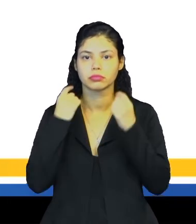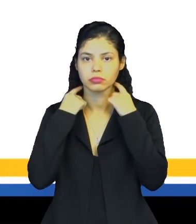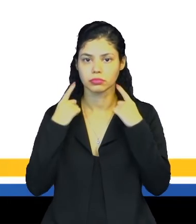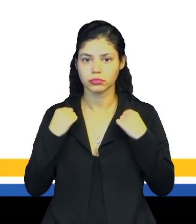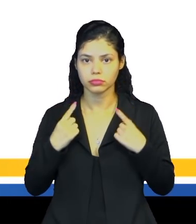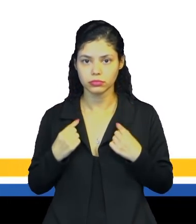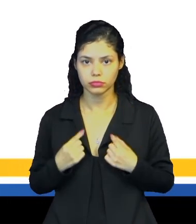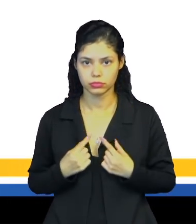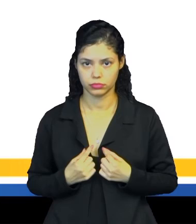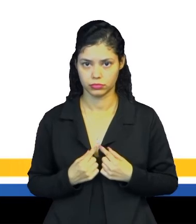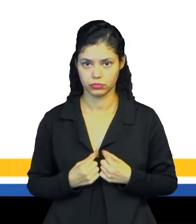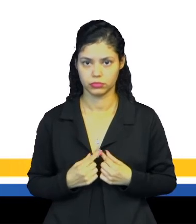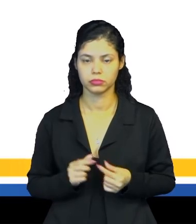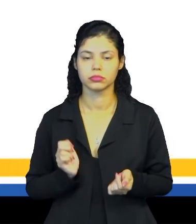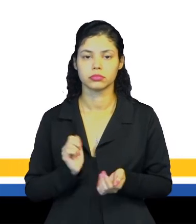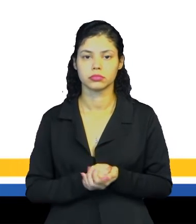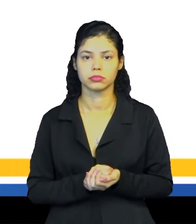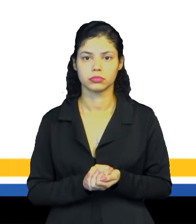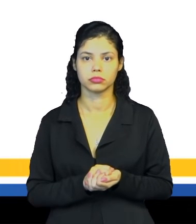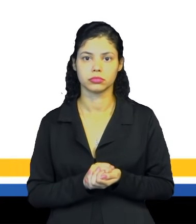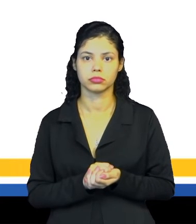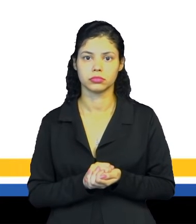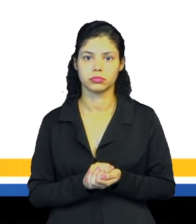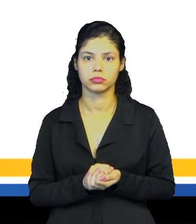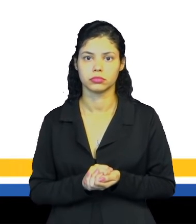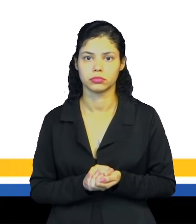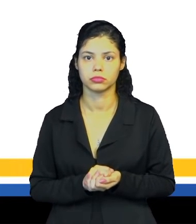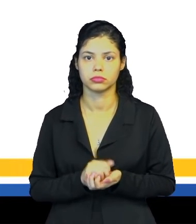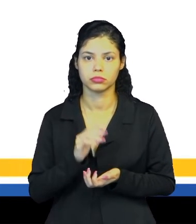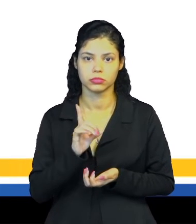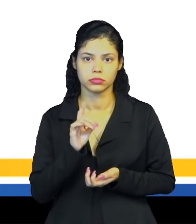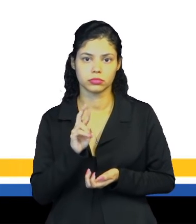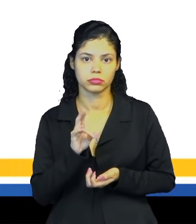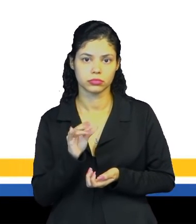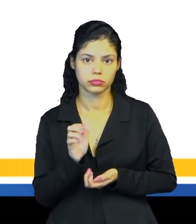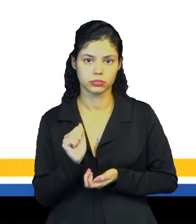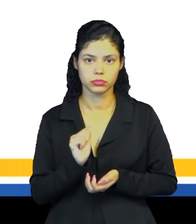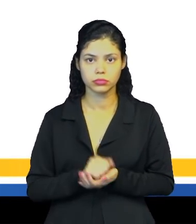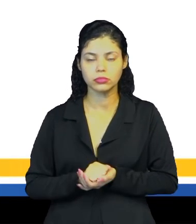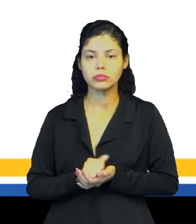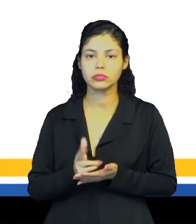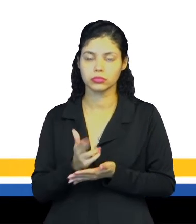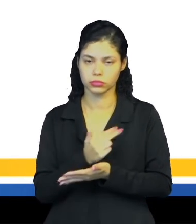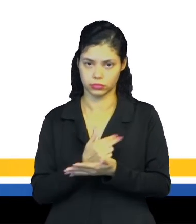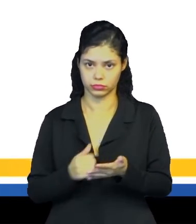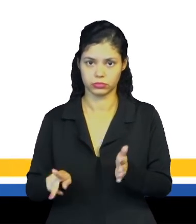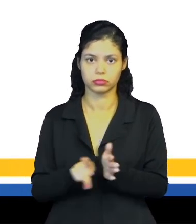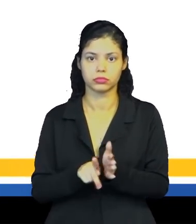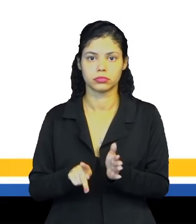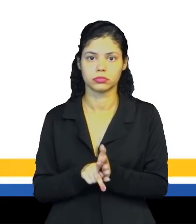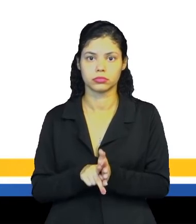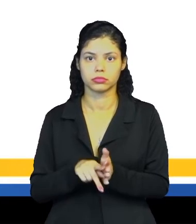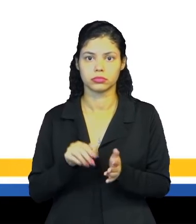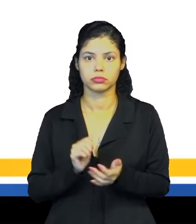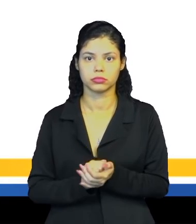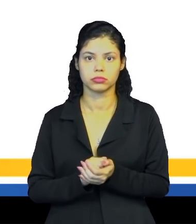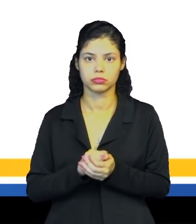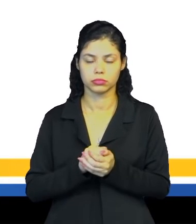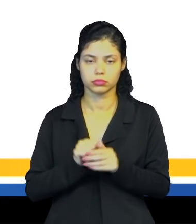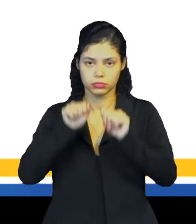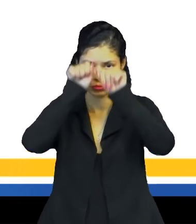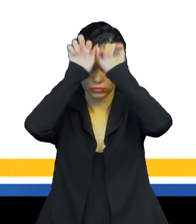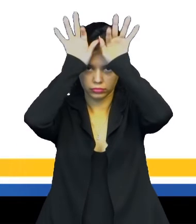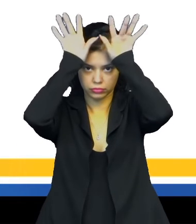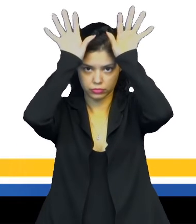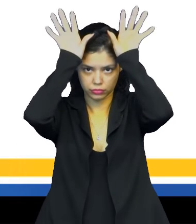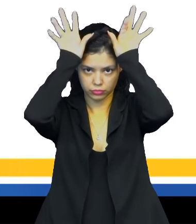peças naturais, os botoques e adornos feitos com base na arte plumária, né? Na arte das penas.